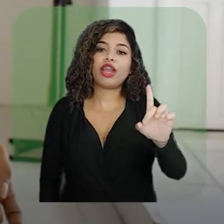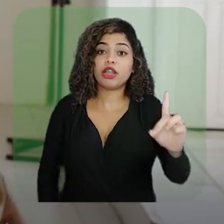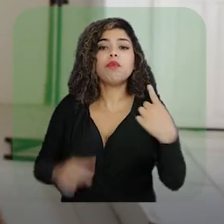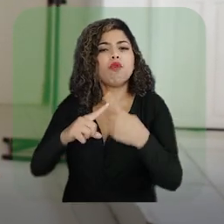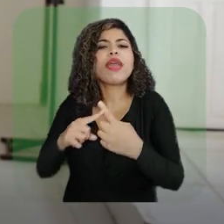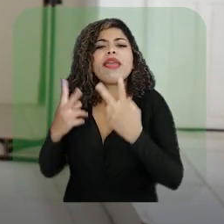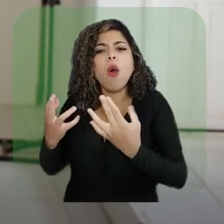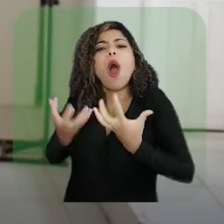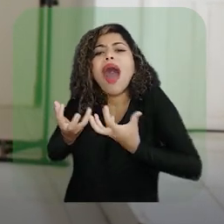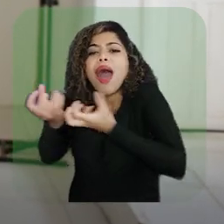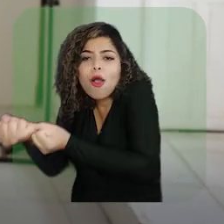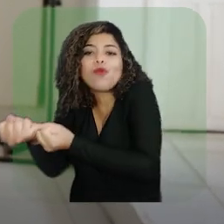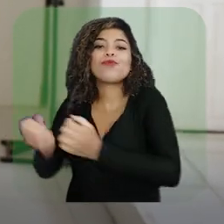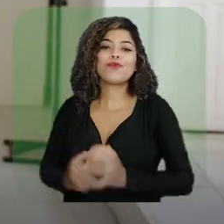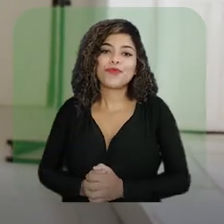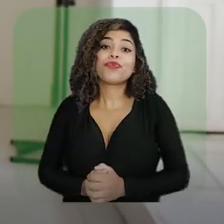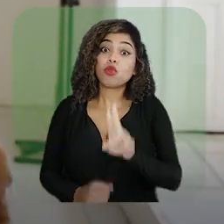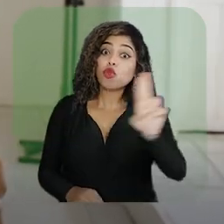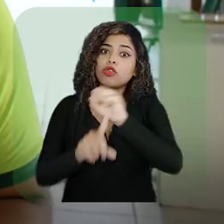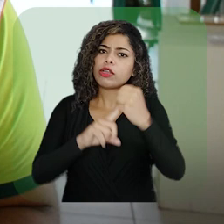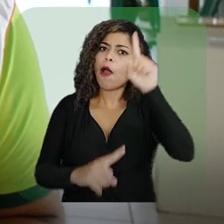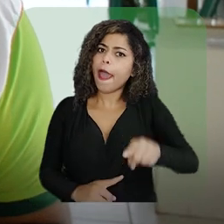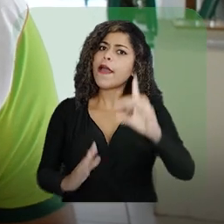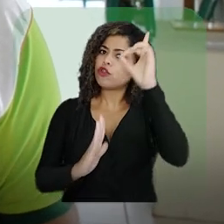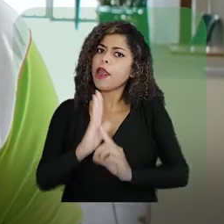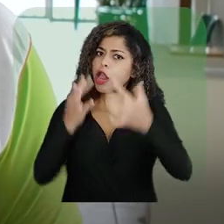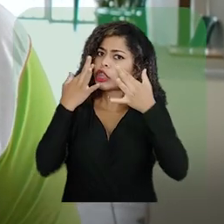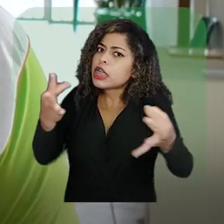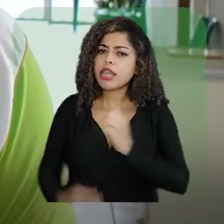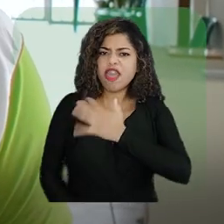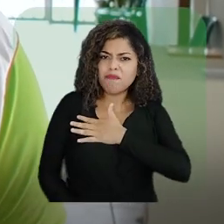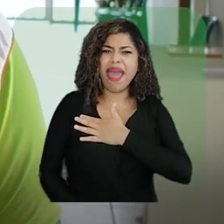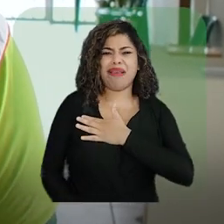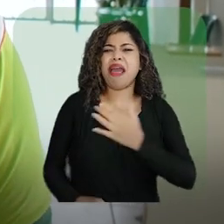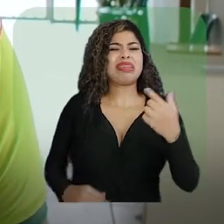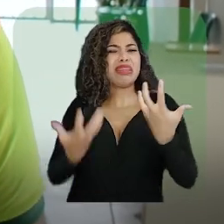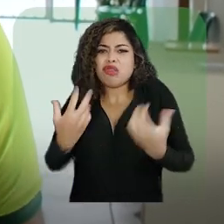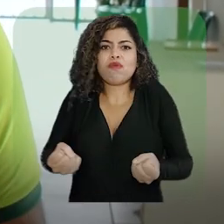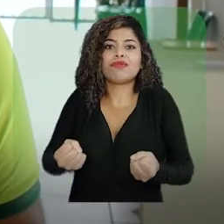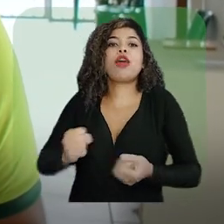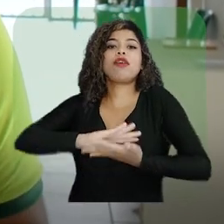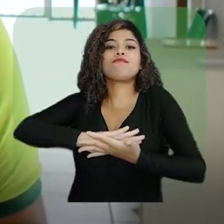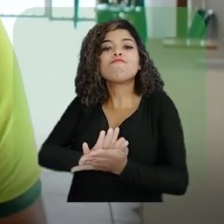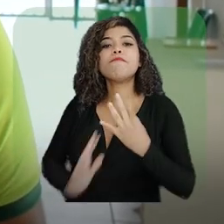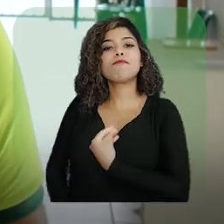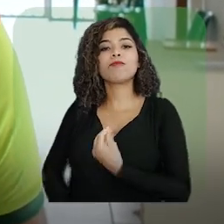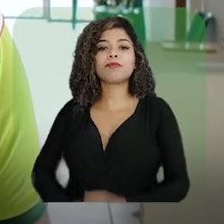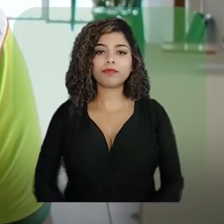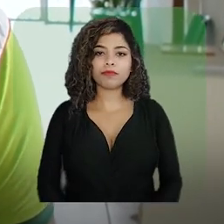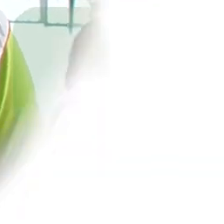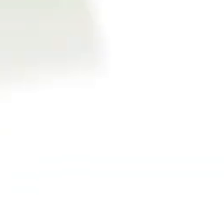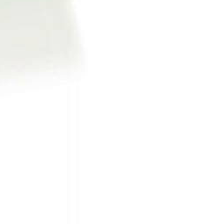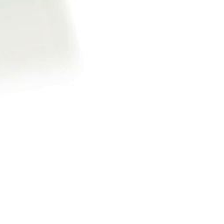seu campus, pois esses espaços estão para nos acolher. Se liguem! O uso do nome social é um direito. IFPE contra